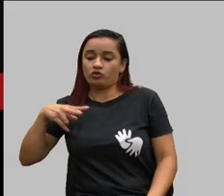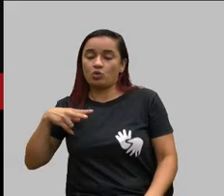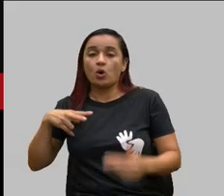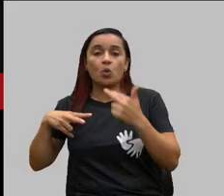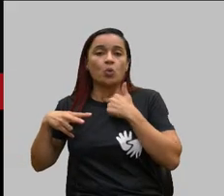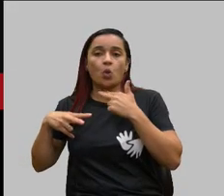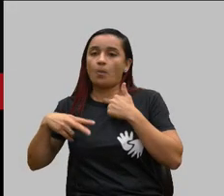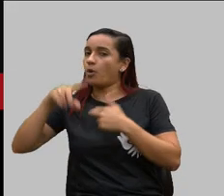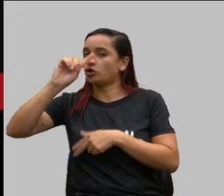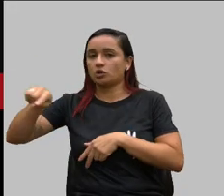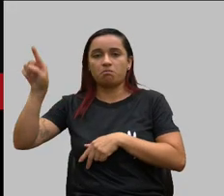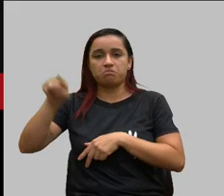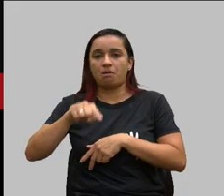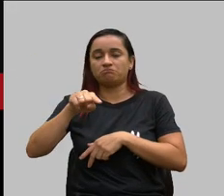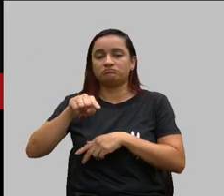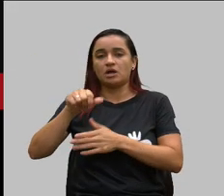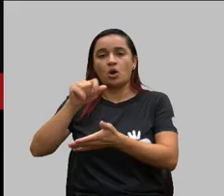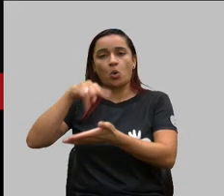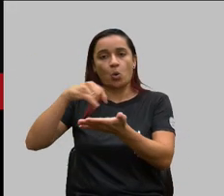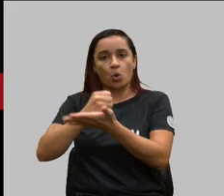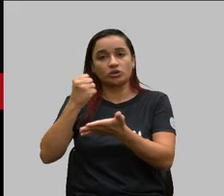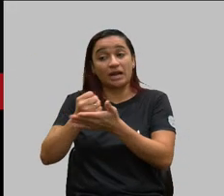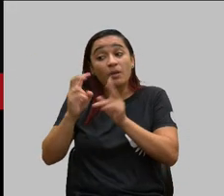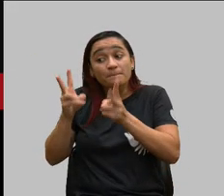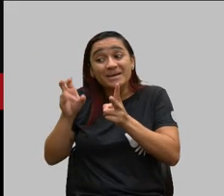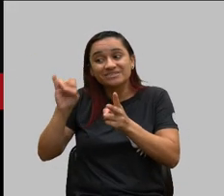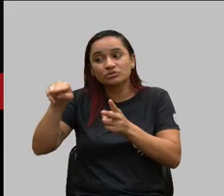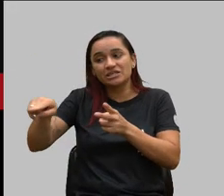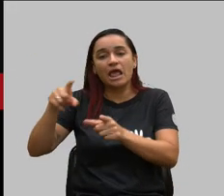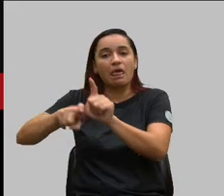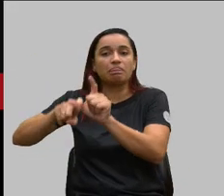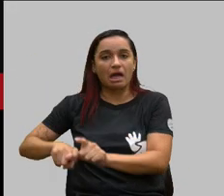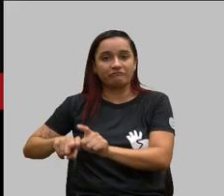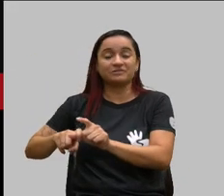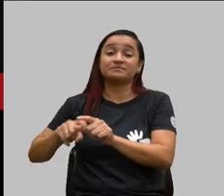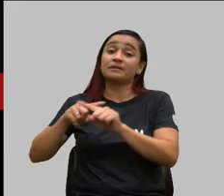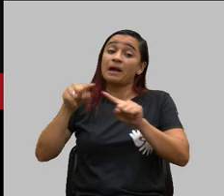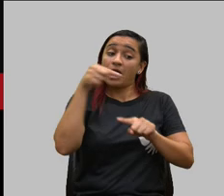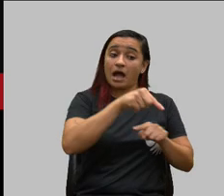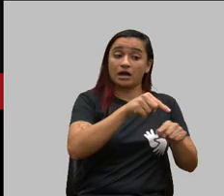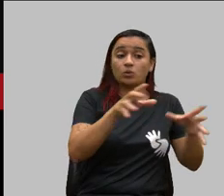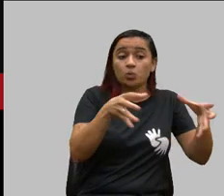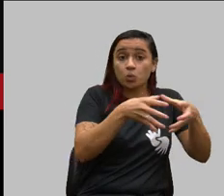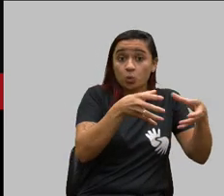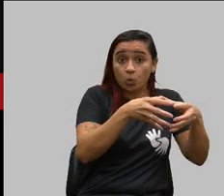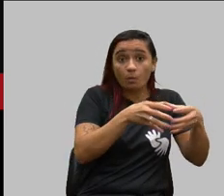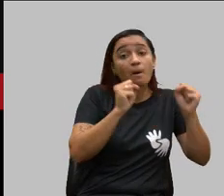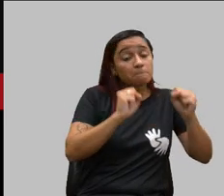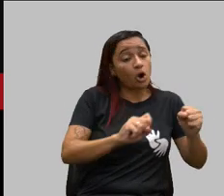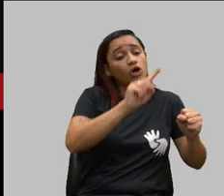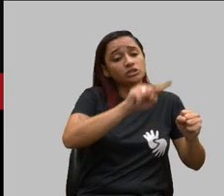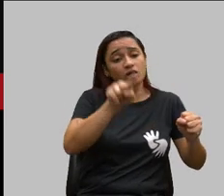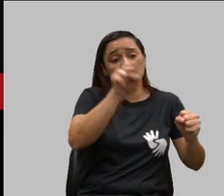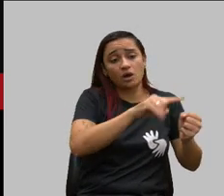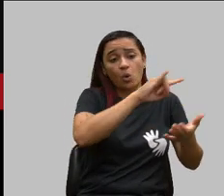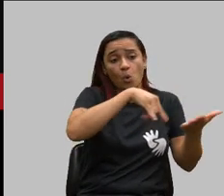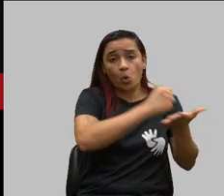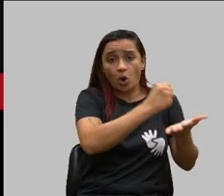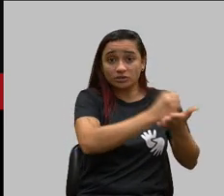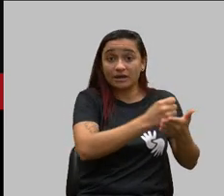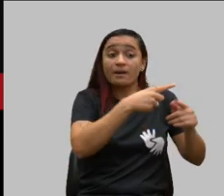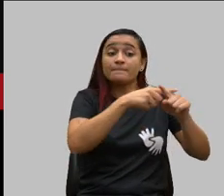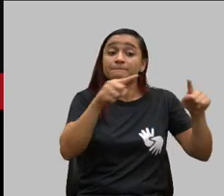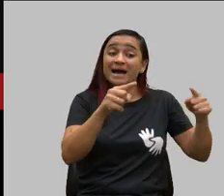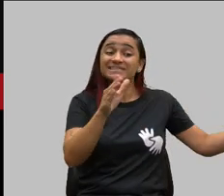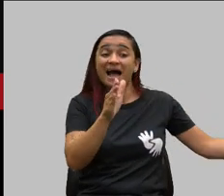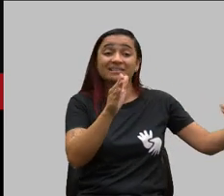contratual mesmo que ele esteja inadimplente aqui no coletivo pode até haver rescisão contratual mas a cobertura até o